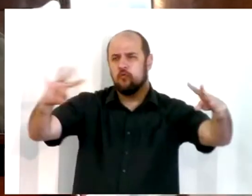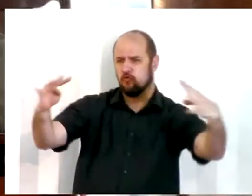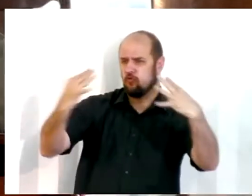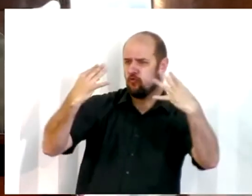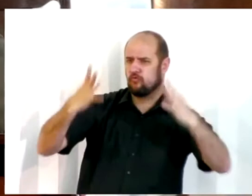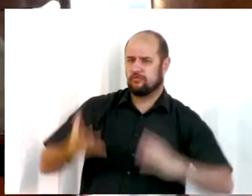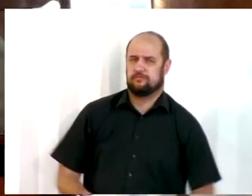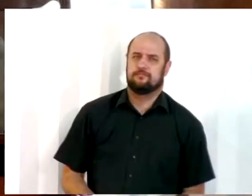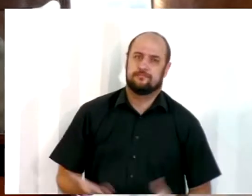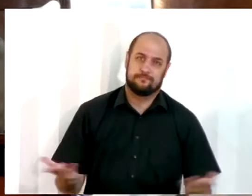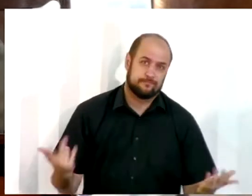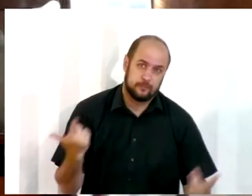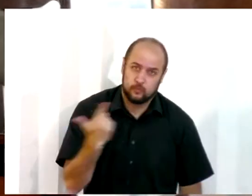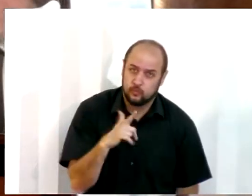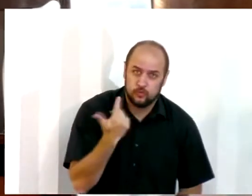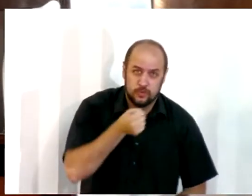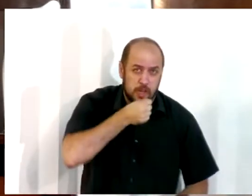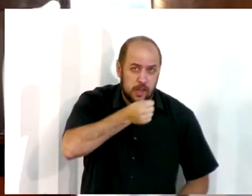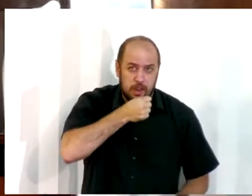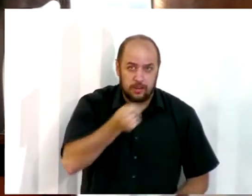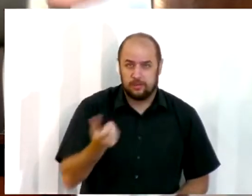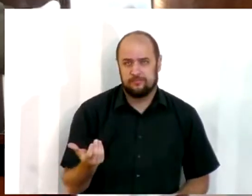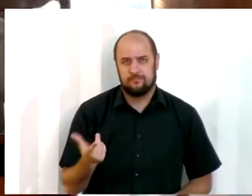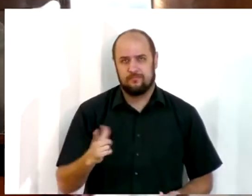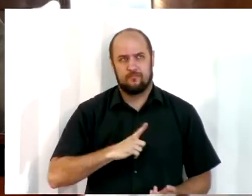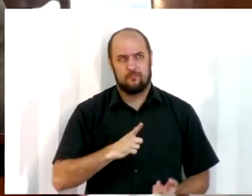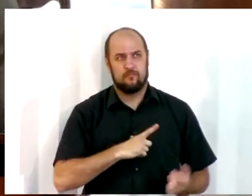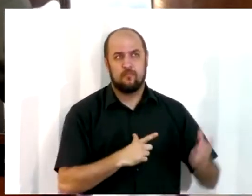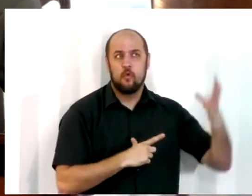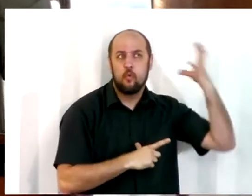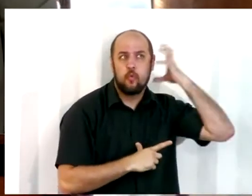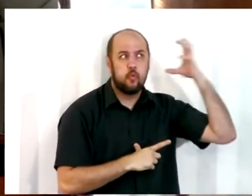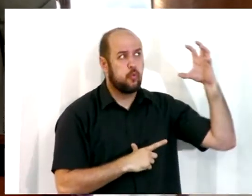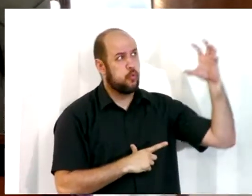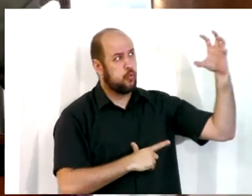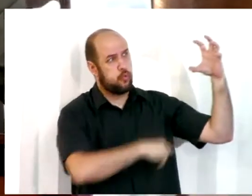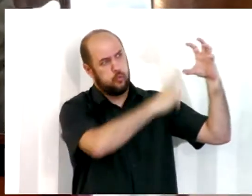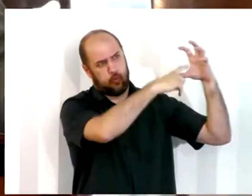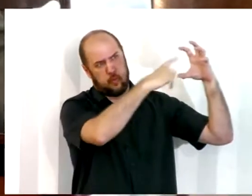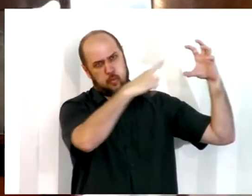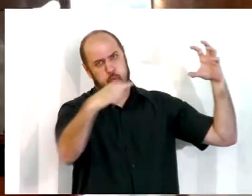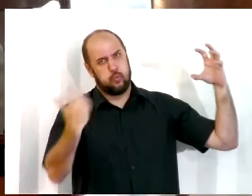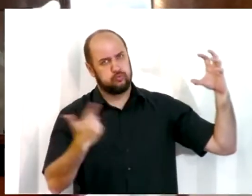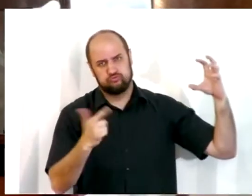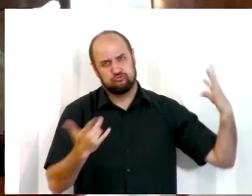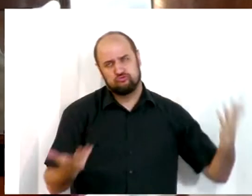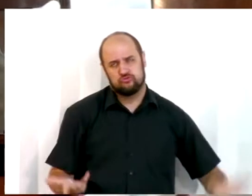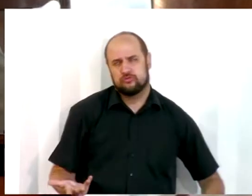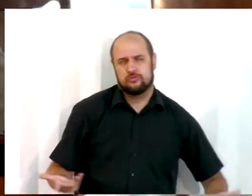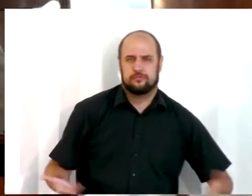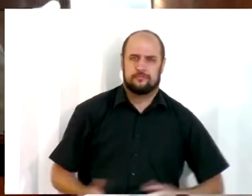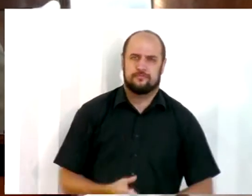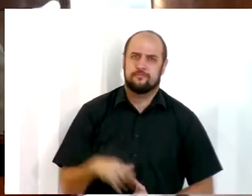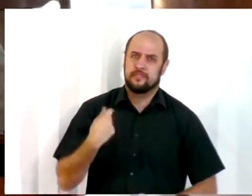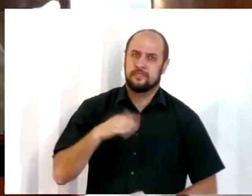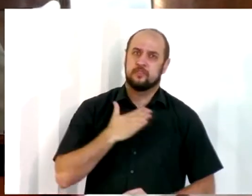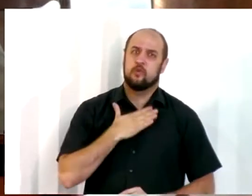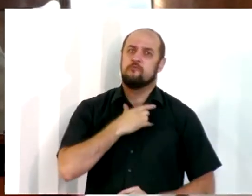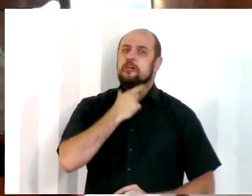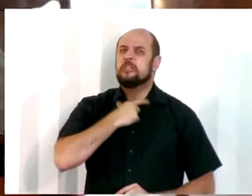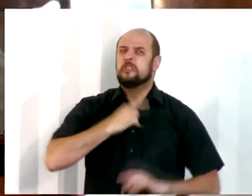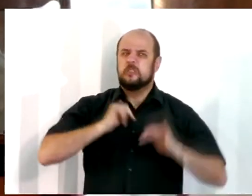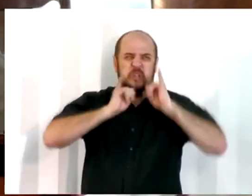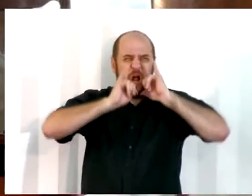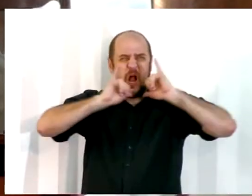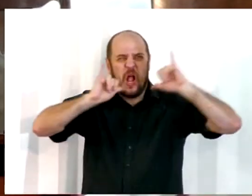um recurso como esse. Microfone, caixas de som amplificadas, teve que ser mesmo assim, alto e bom som. Tinha que falar